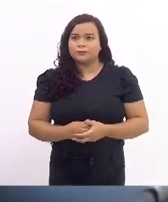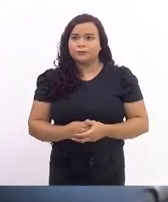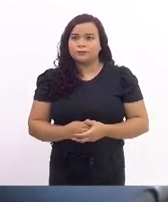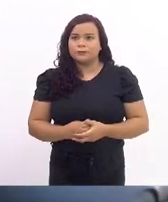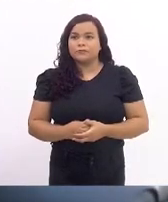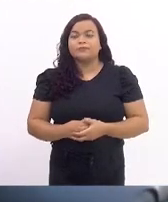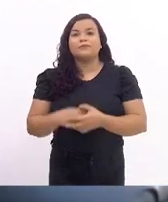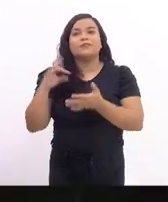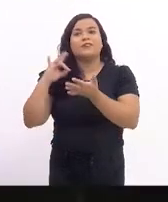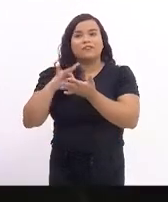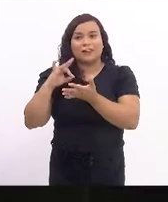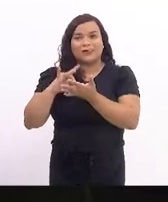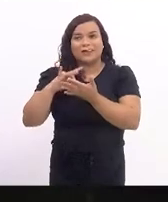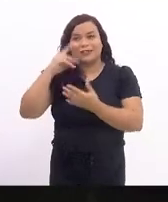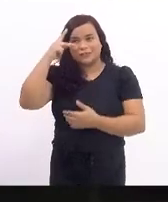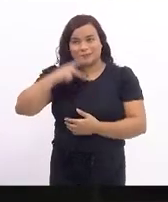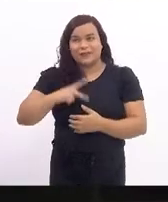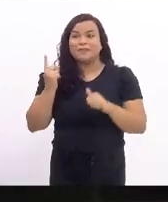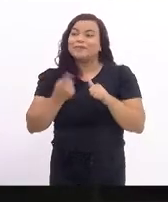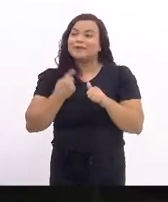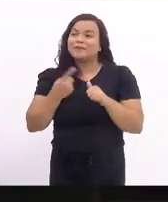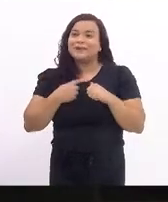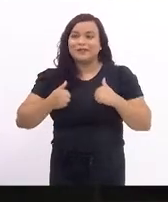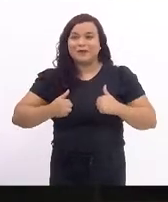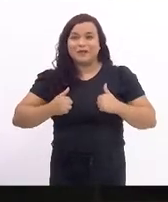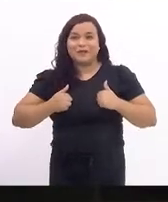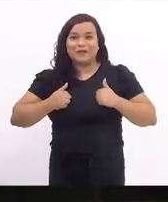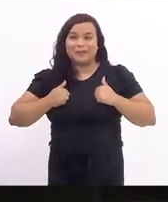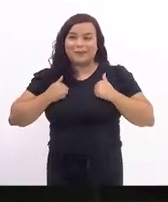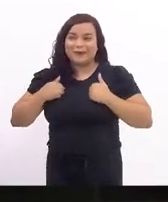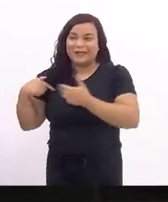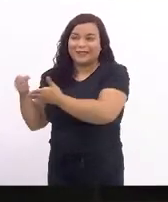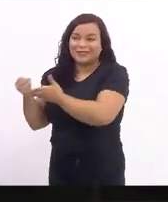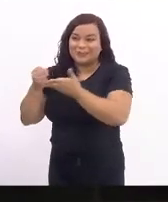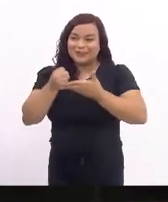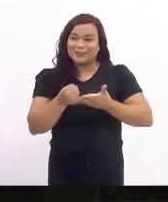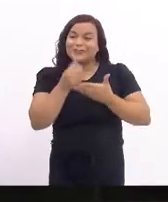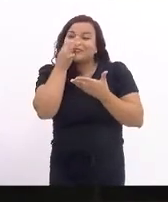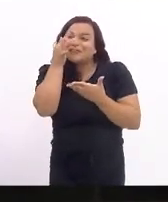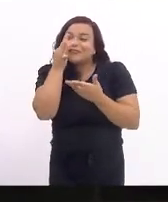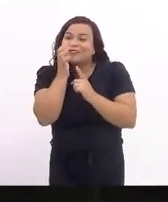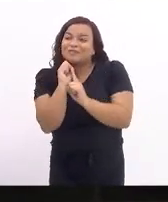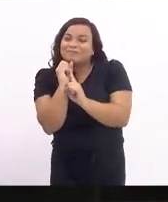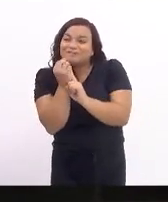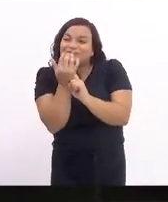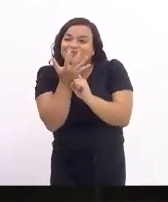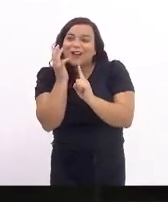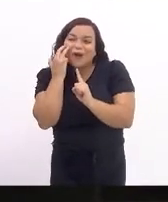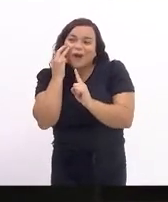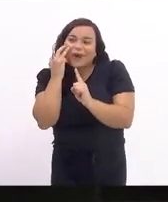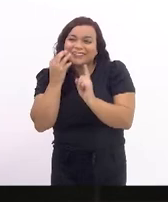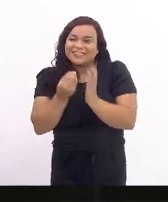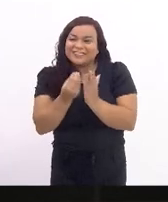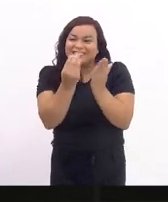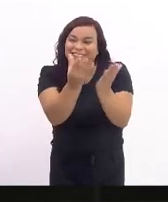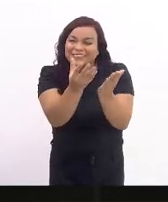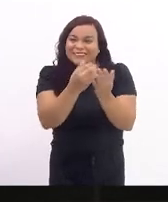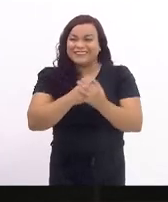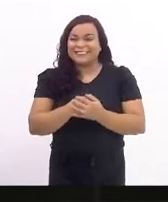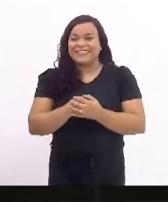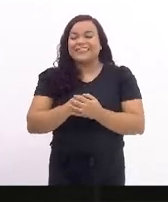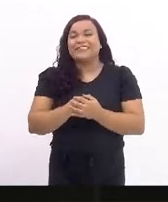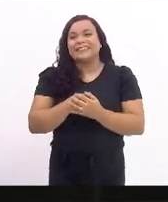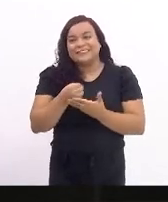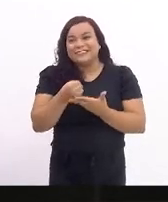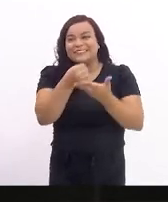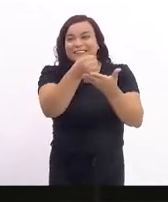Na verdade, presidente, primeiro é uma honra, até trouxe uma rosa para a Vossa Excelência, para te dar. Tenho um carinho muito grande